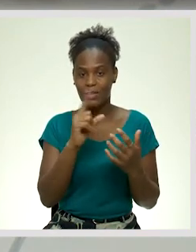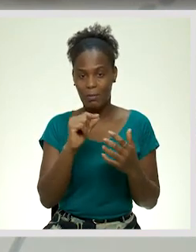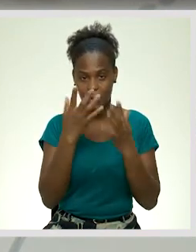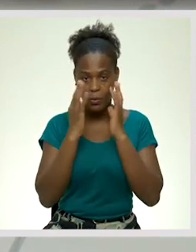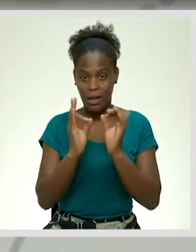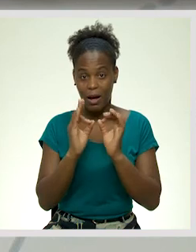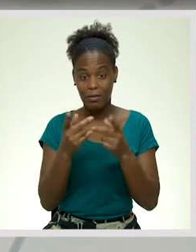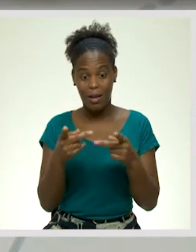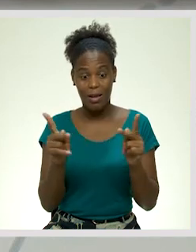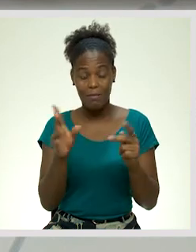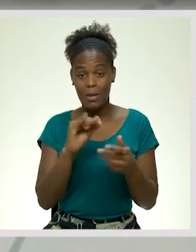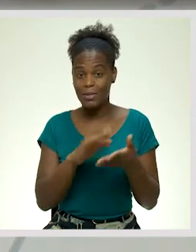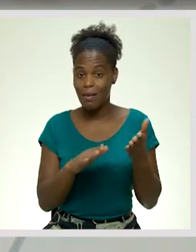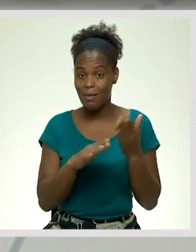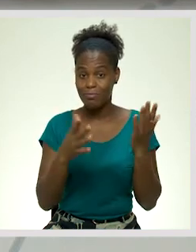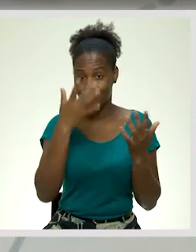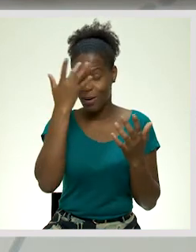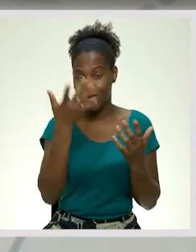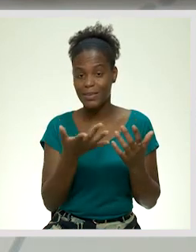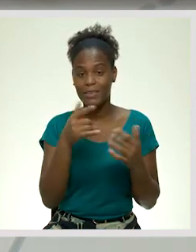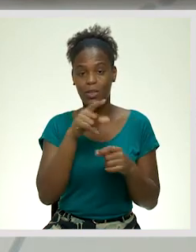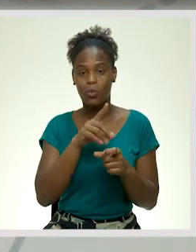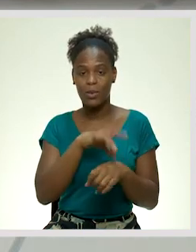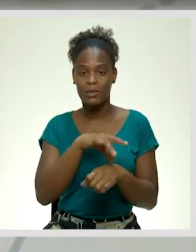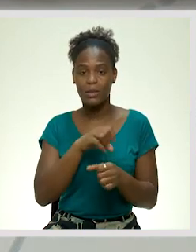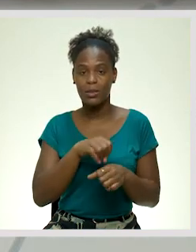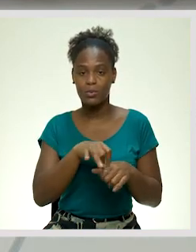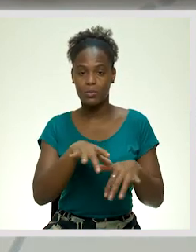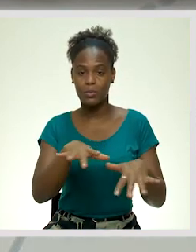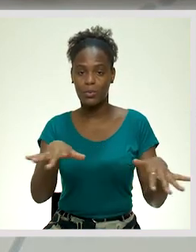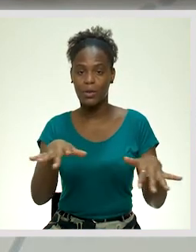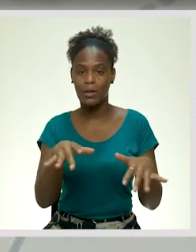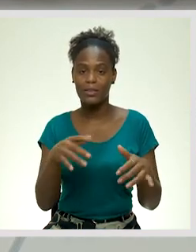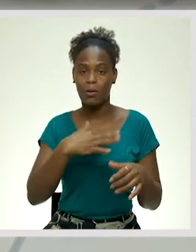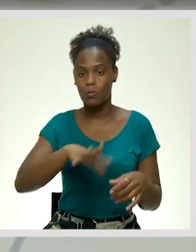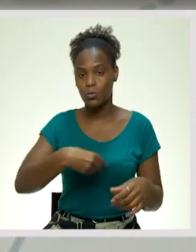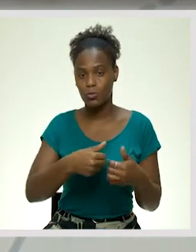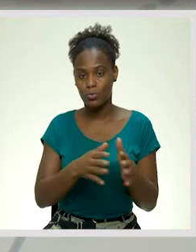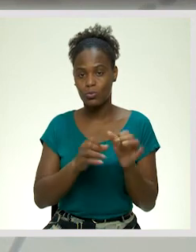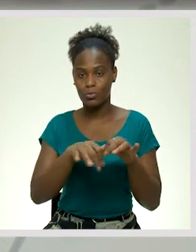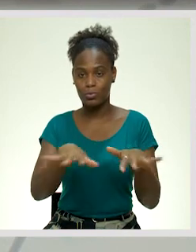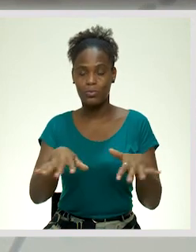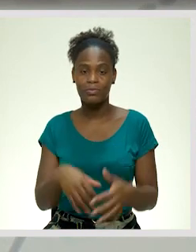livrarmos mais facilmente desta pandemia que assola o mundo inteiro. Tirem